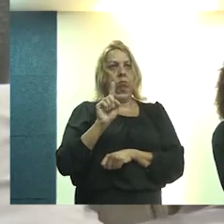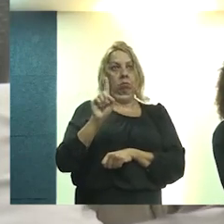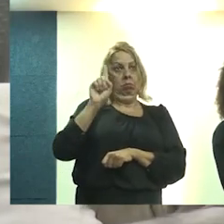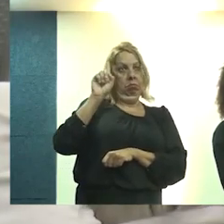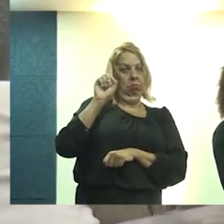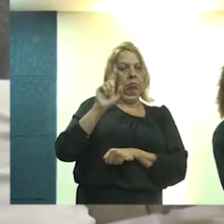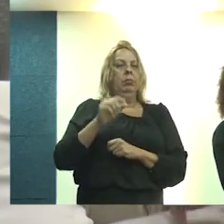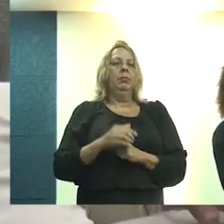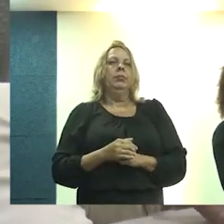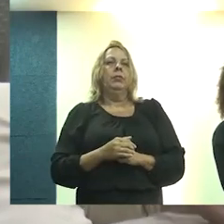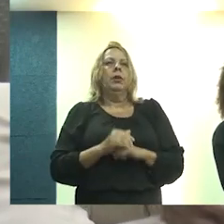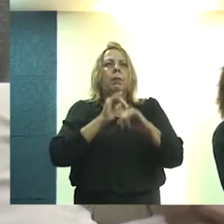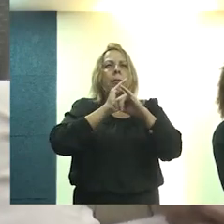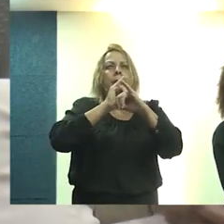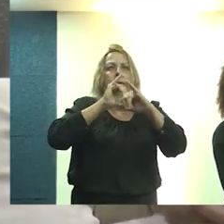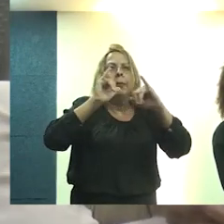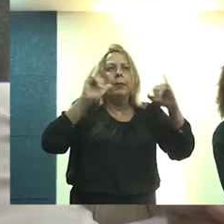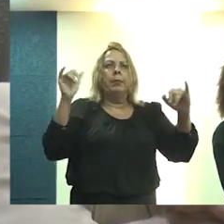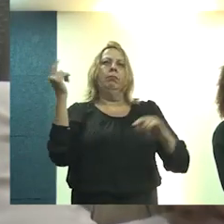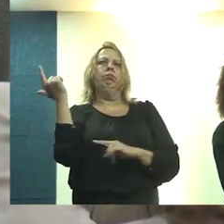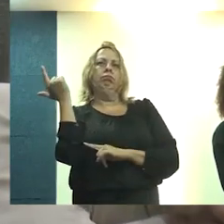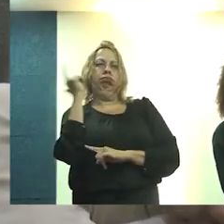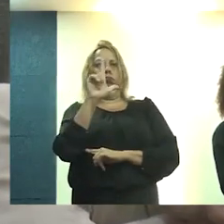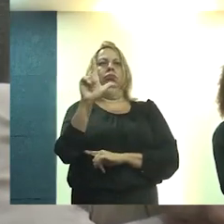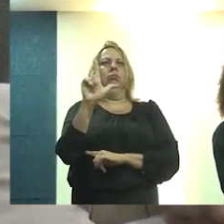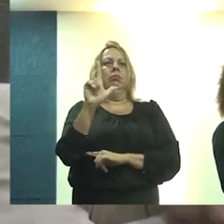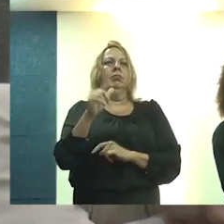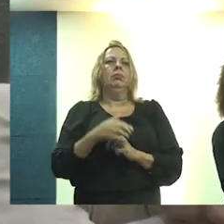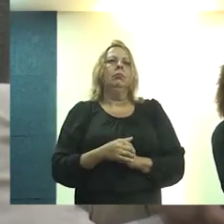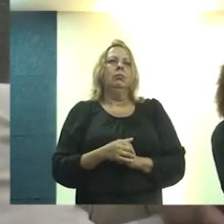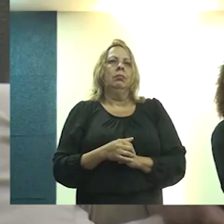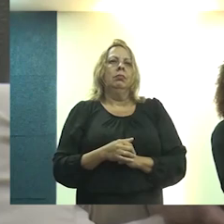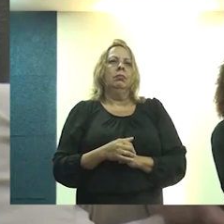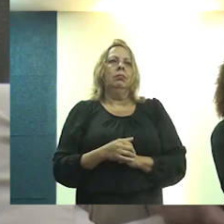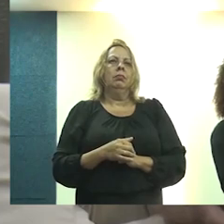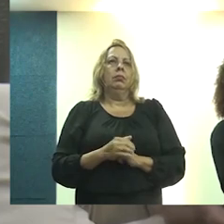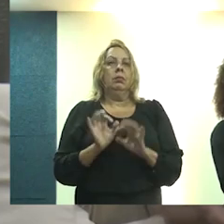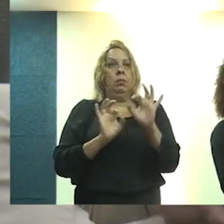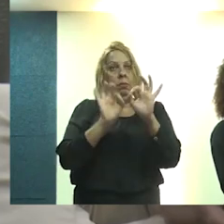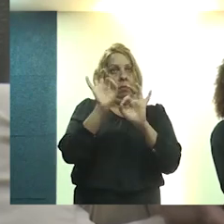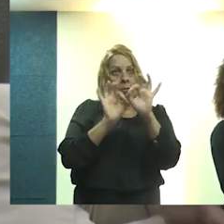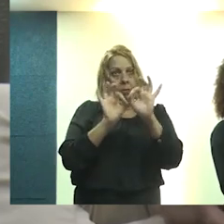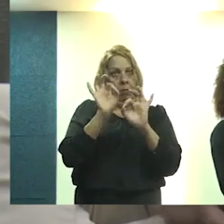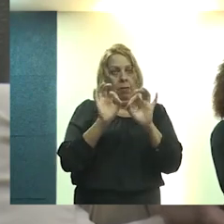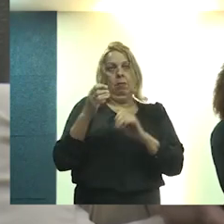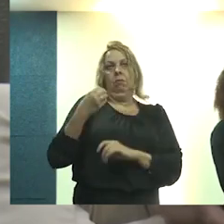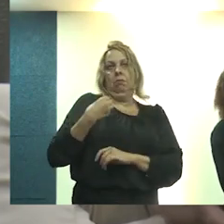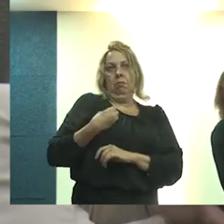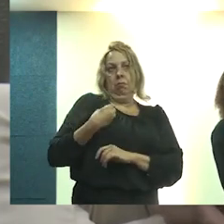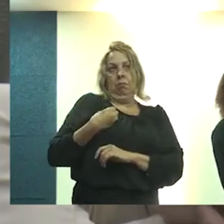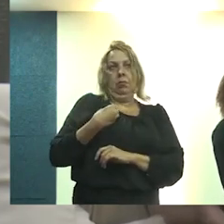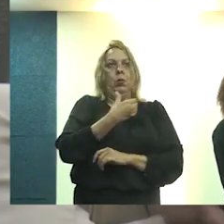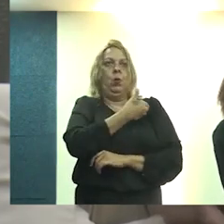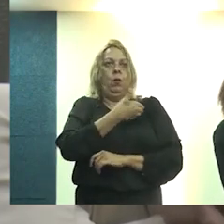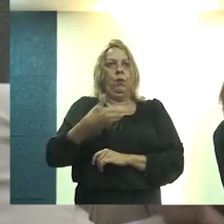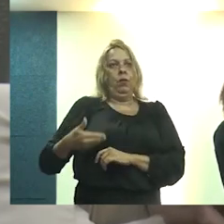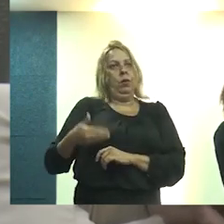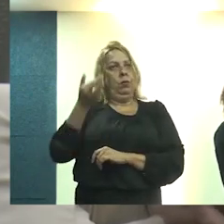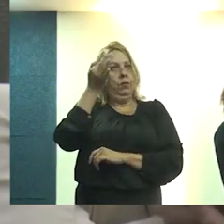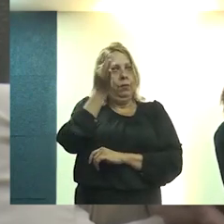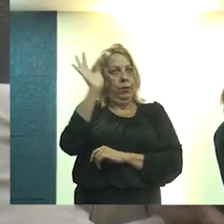nessa campanha vitoriosa, no plano plurianual participativo do governo federal,